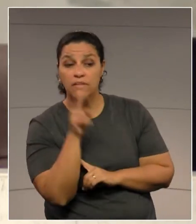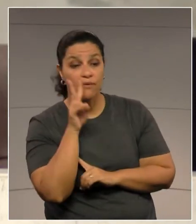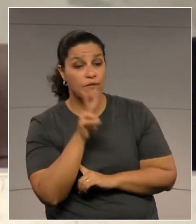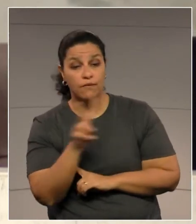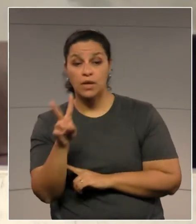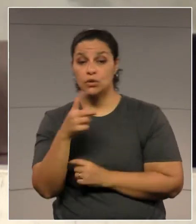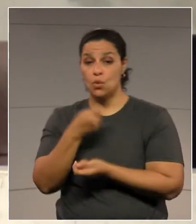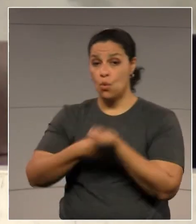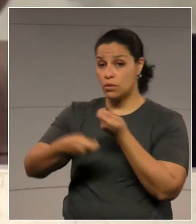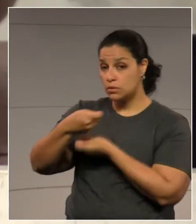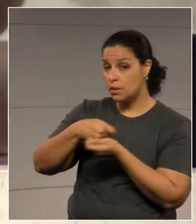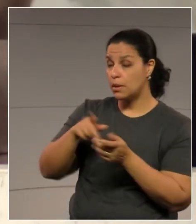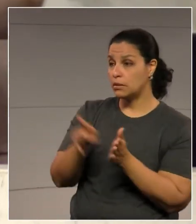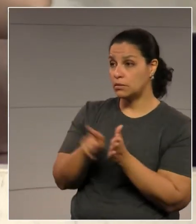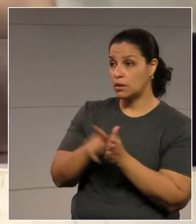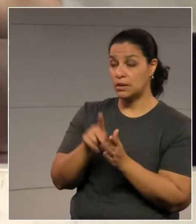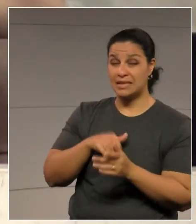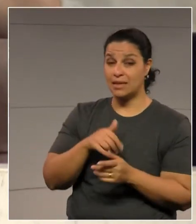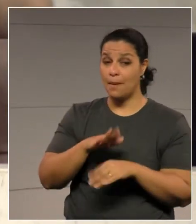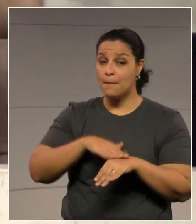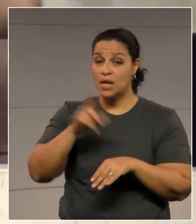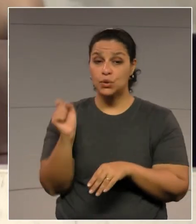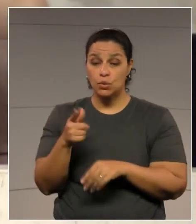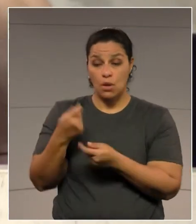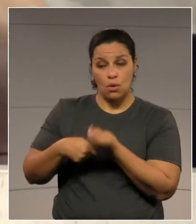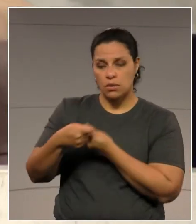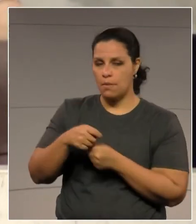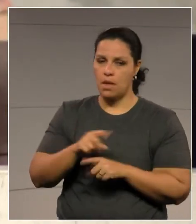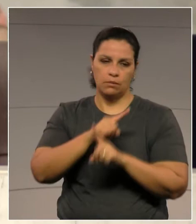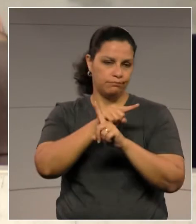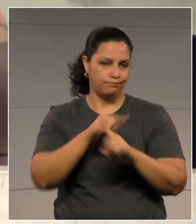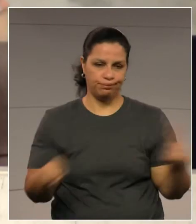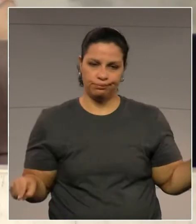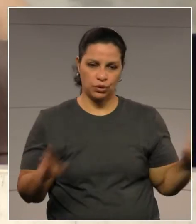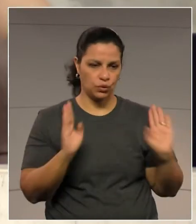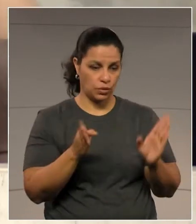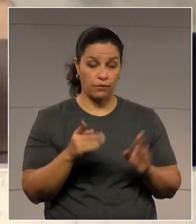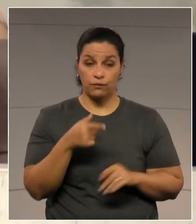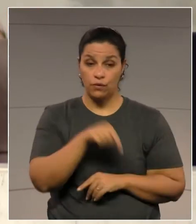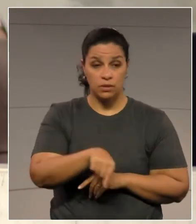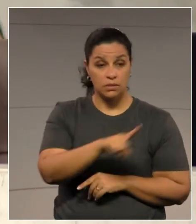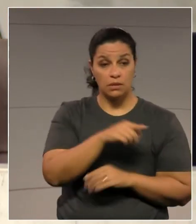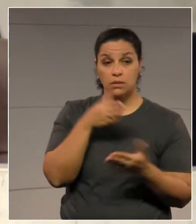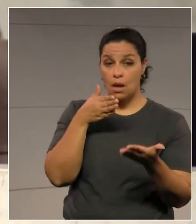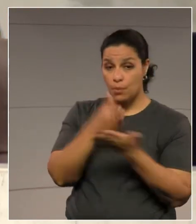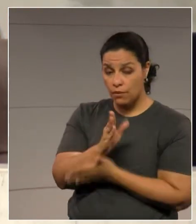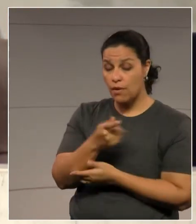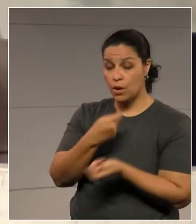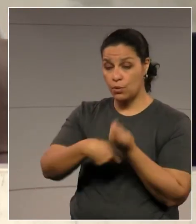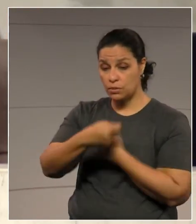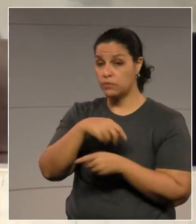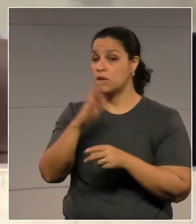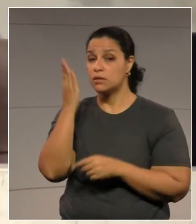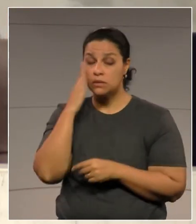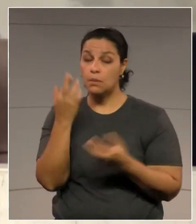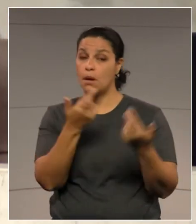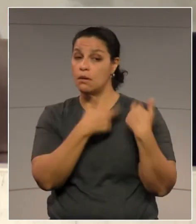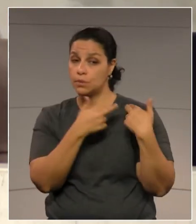o orçamento. Nada acima do orçamento é permitido. Os senhores aprovaram a lei. Os senhores sabem das responsabilidades.